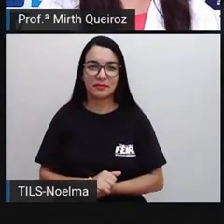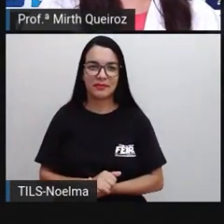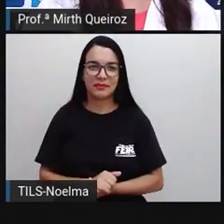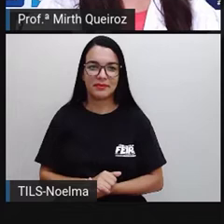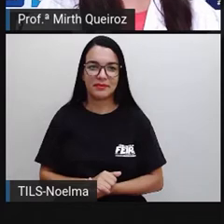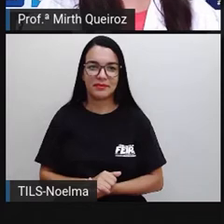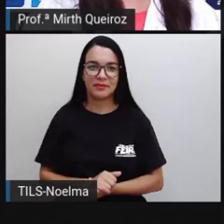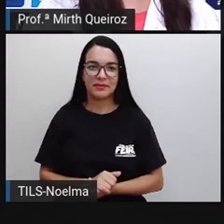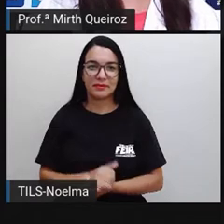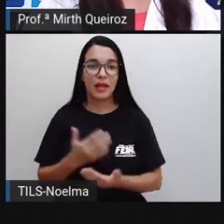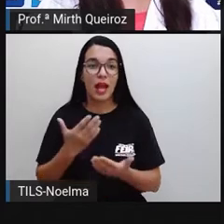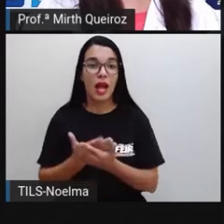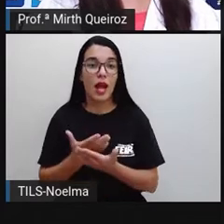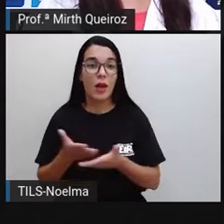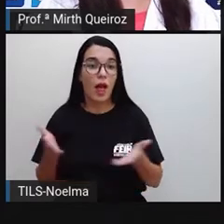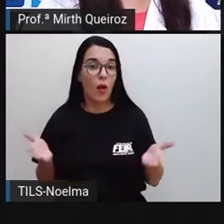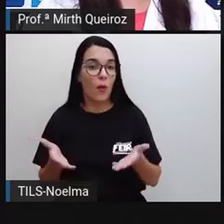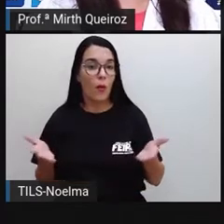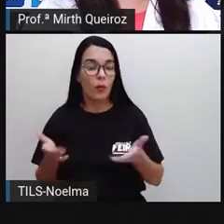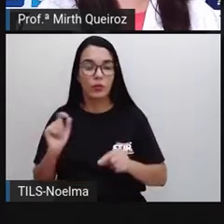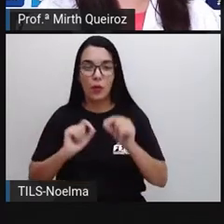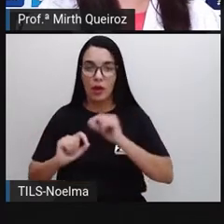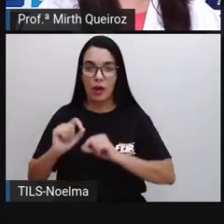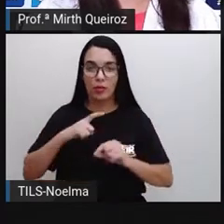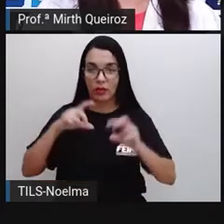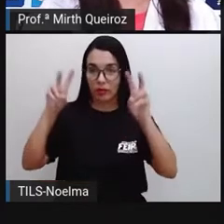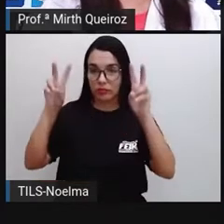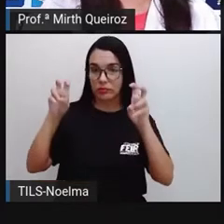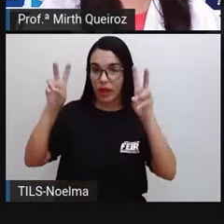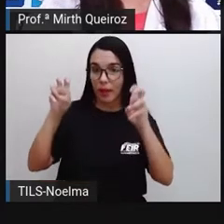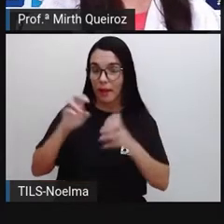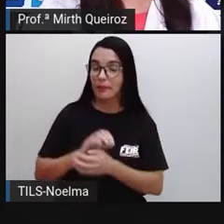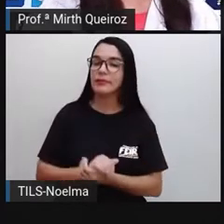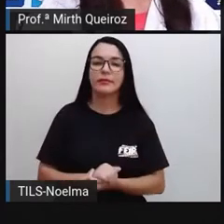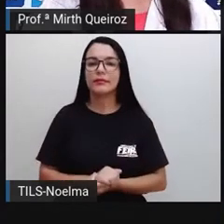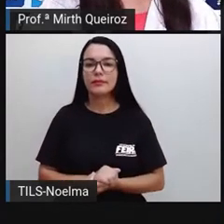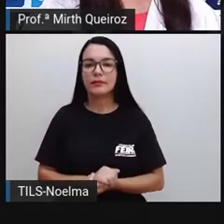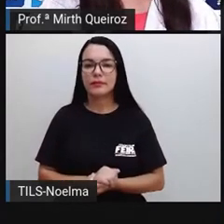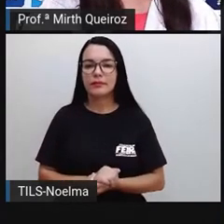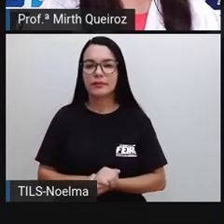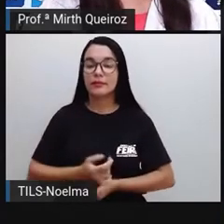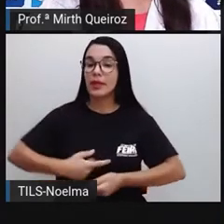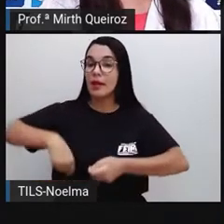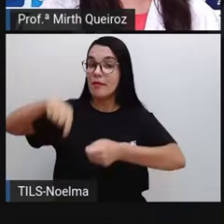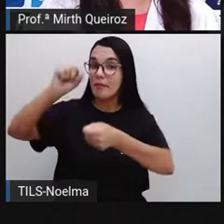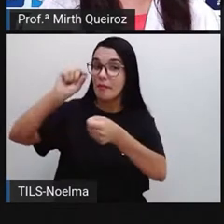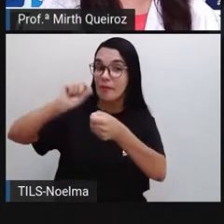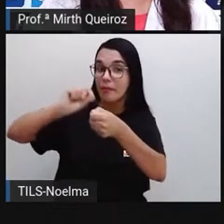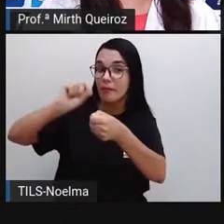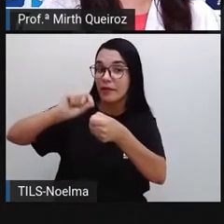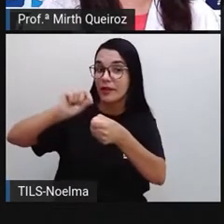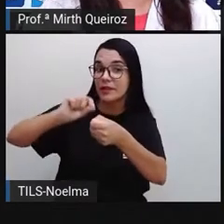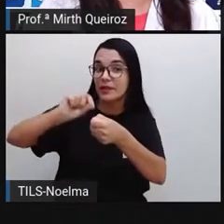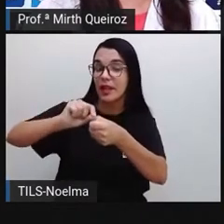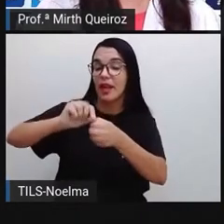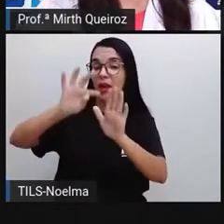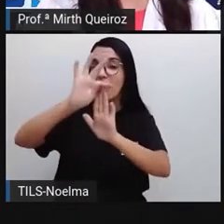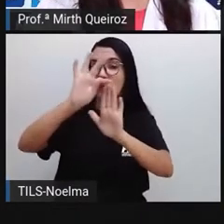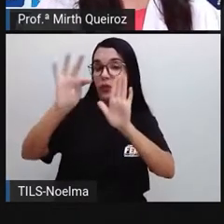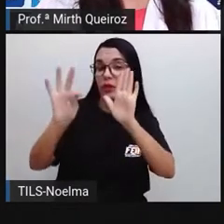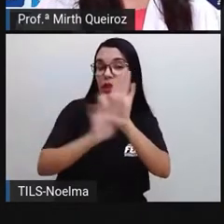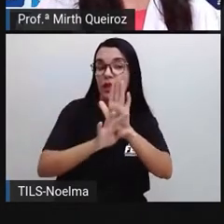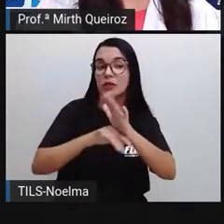Antes, na aula de hoje, nós iremos estudar produção de textos de divulgação científica.